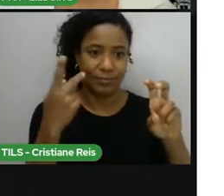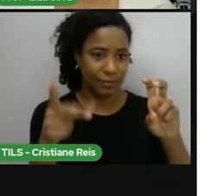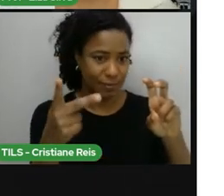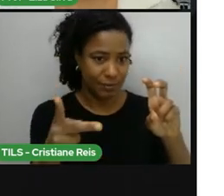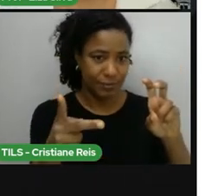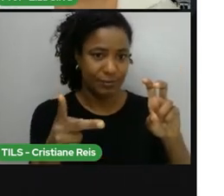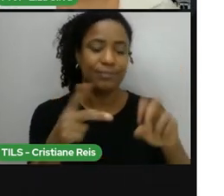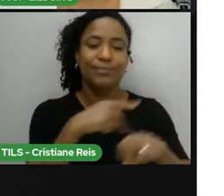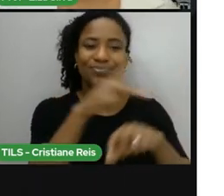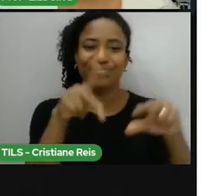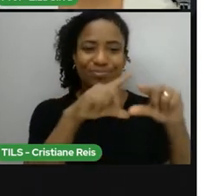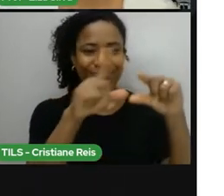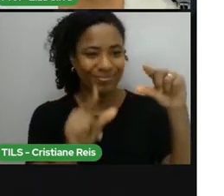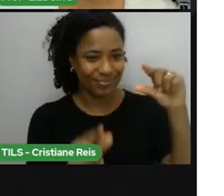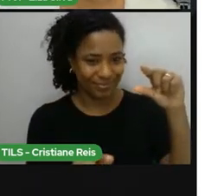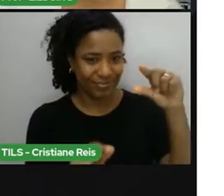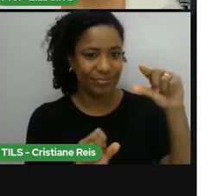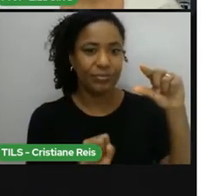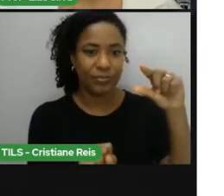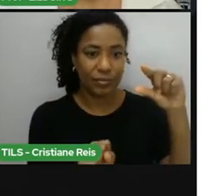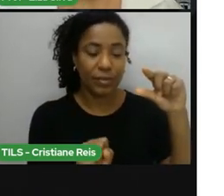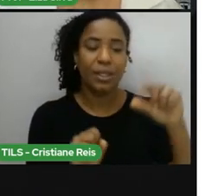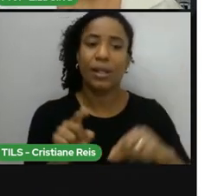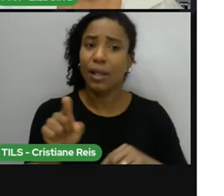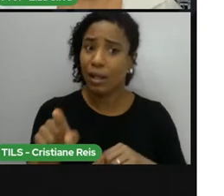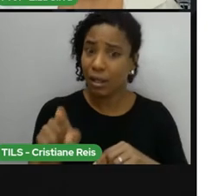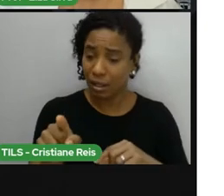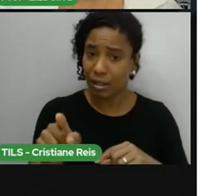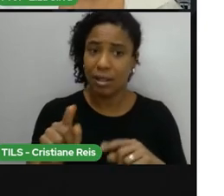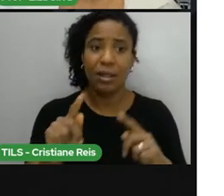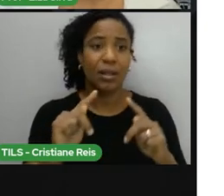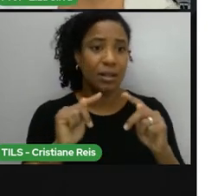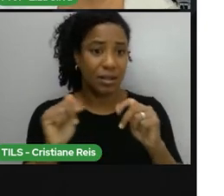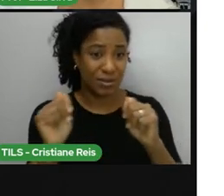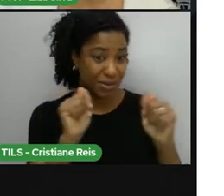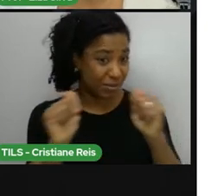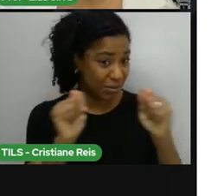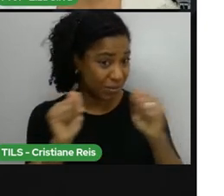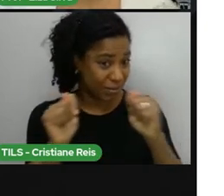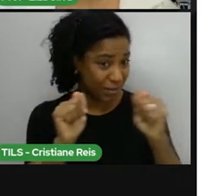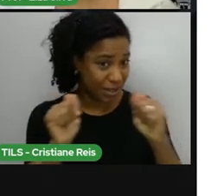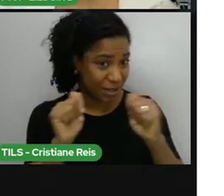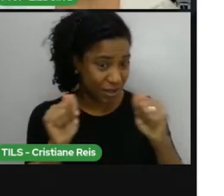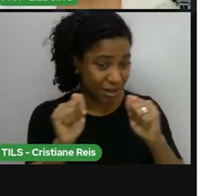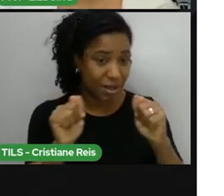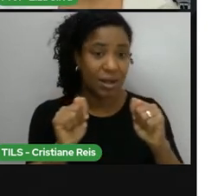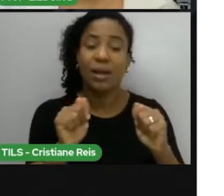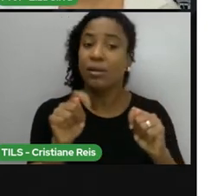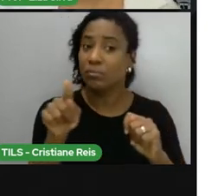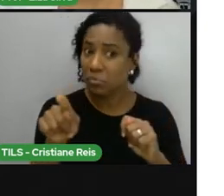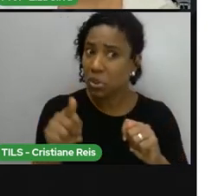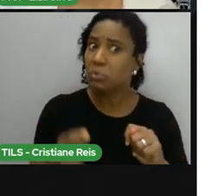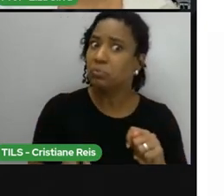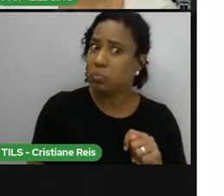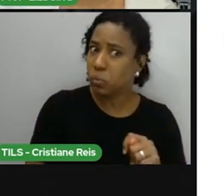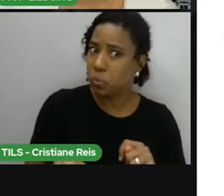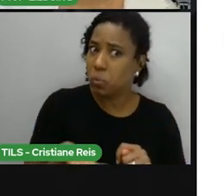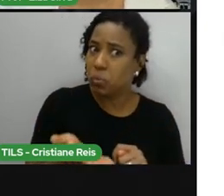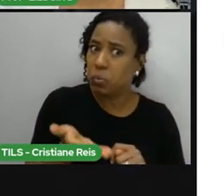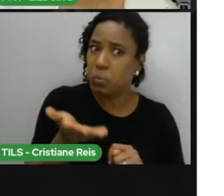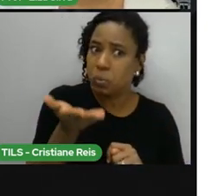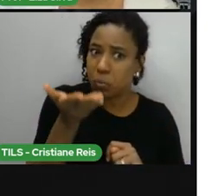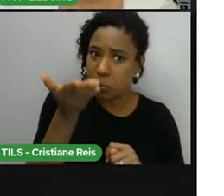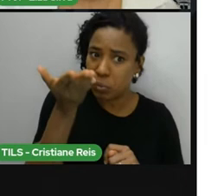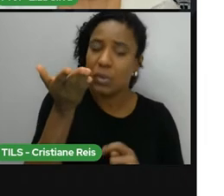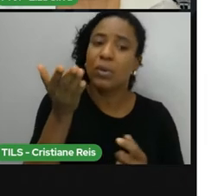Considerado Considerado Uma economia De renda média Renda média Alta Pelo Banco Mundial A África do Sul É um